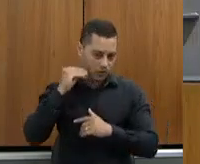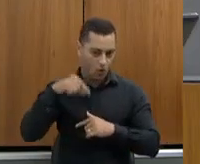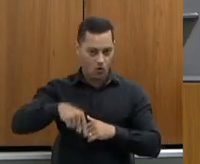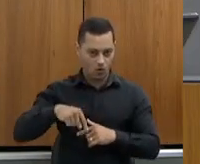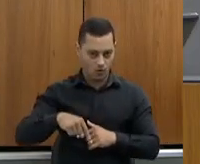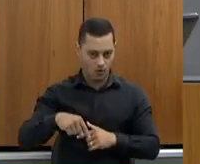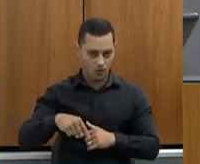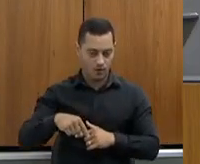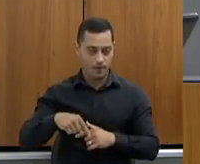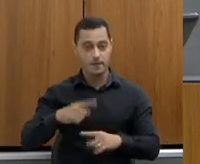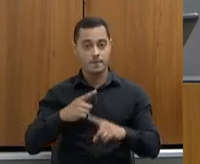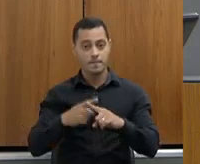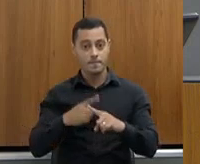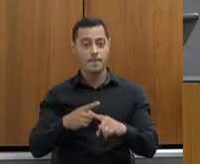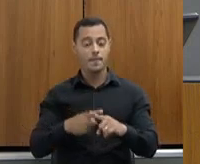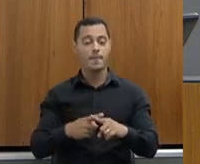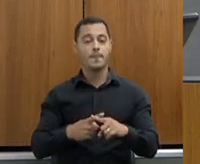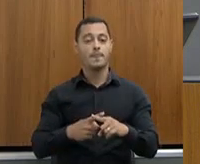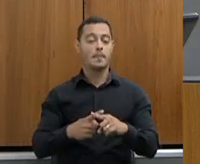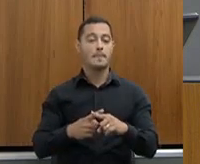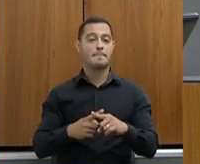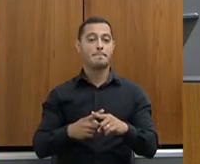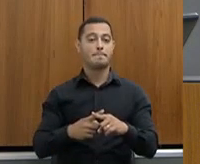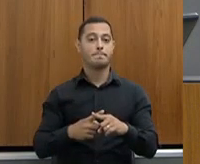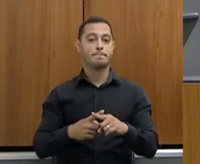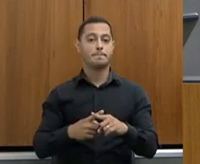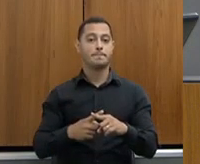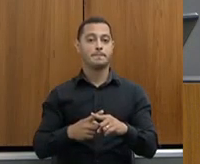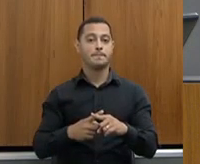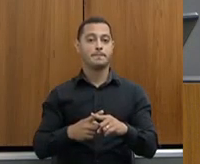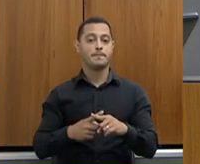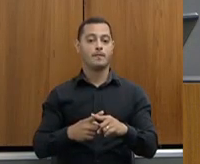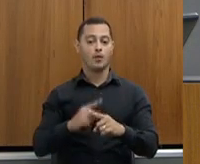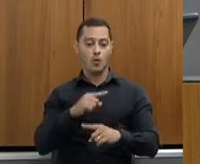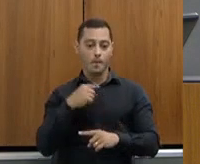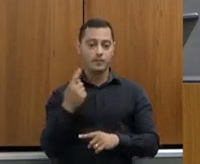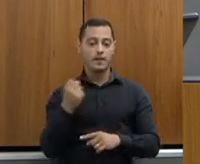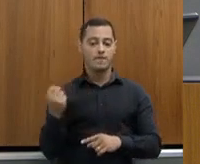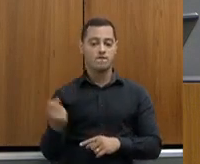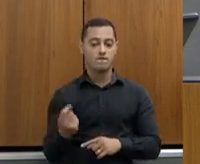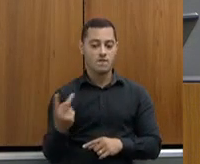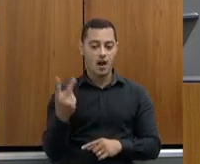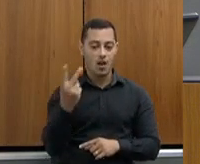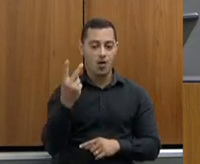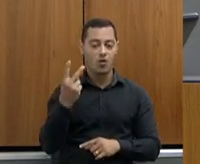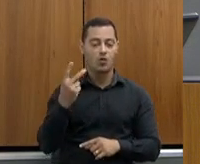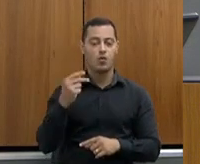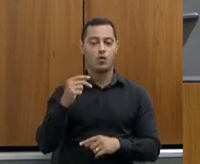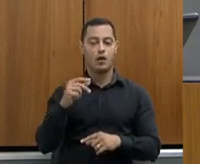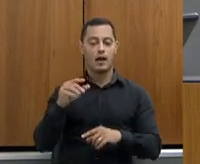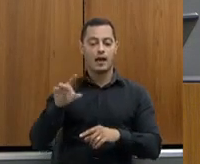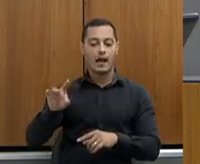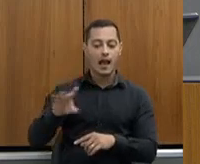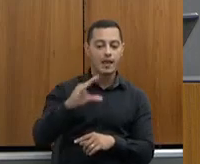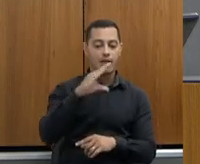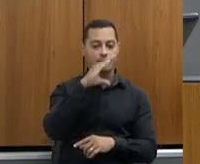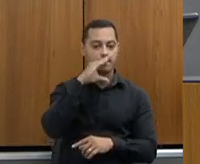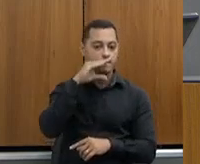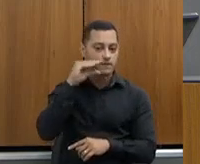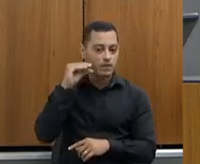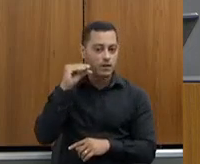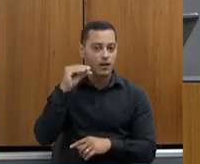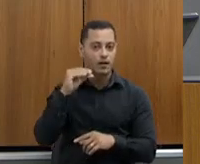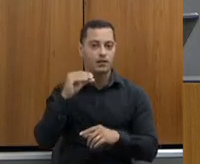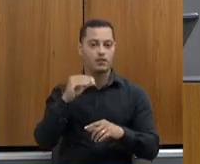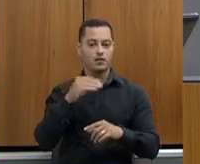do valor agregado pelos seus servidores, seus servidores da CEAPA, da IPAMIG, da Imatera e do